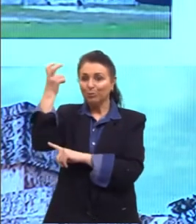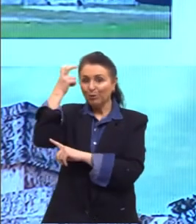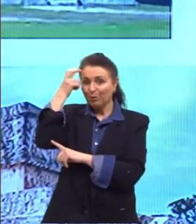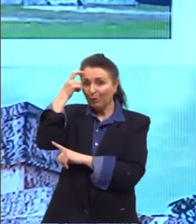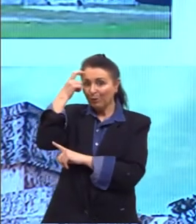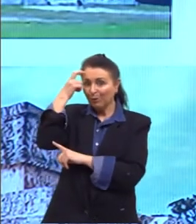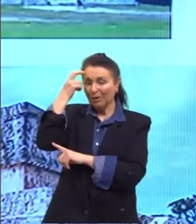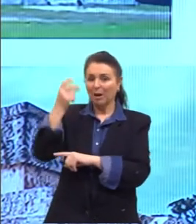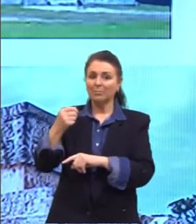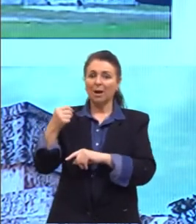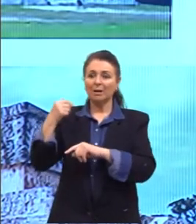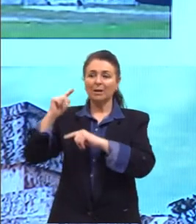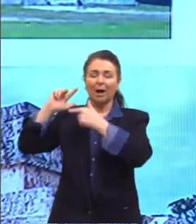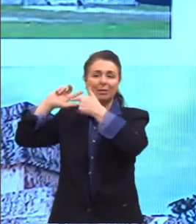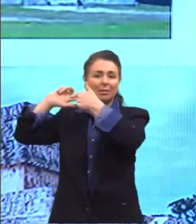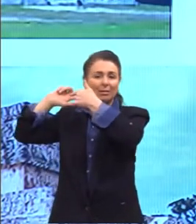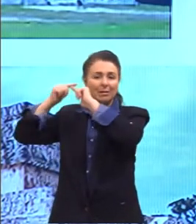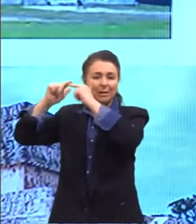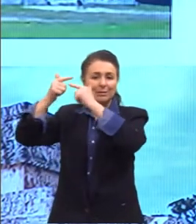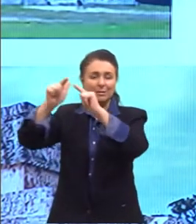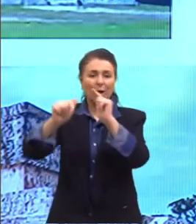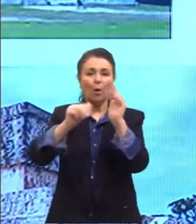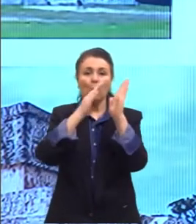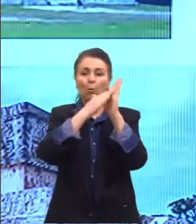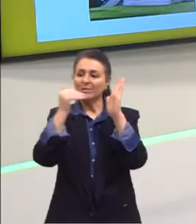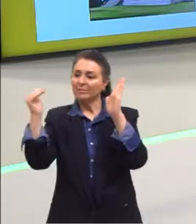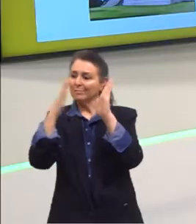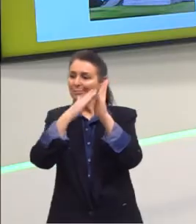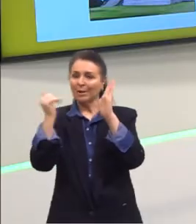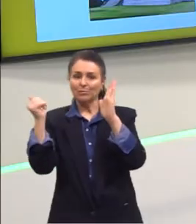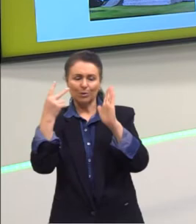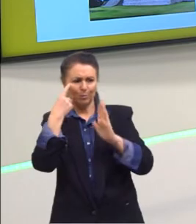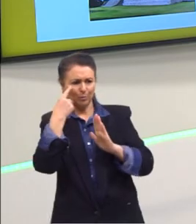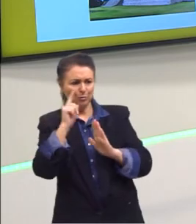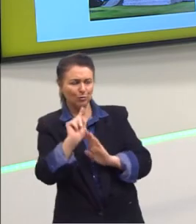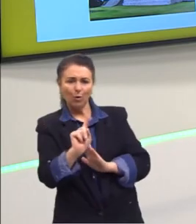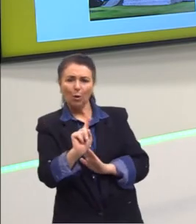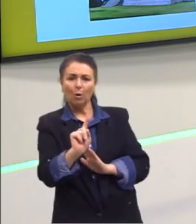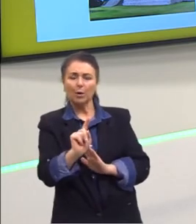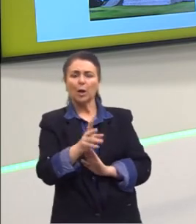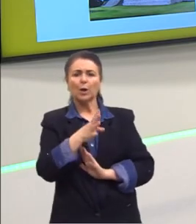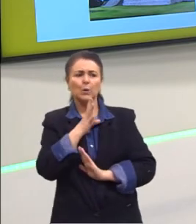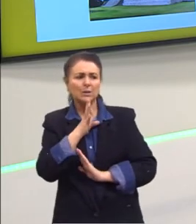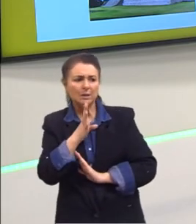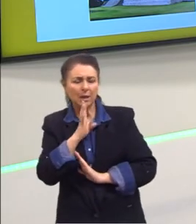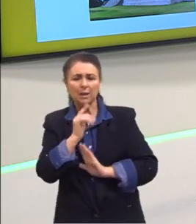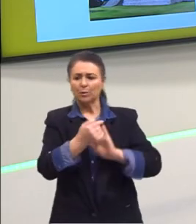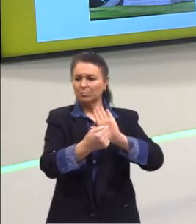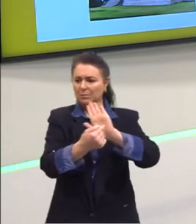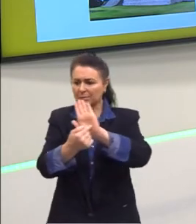essa tradição estética, porque se a gente fica sempre olhando, conhecendo e apresentando...